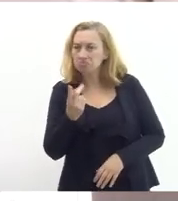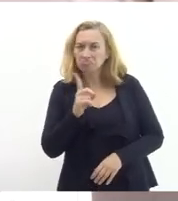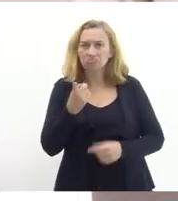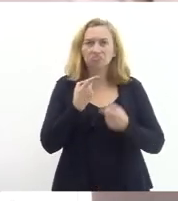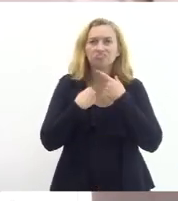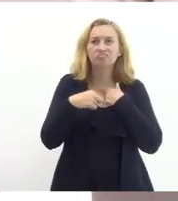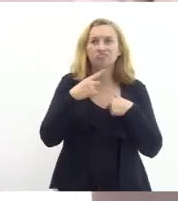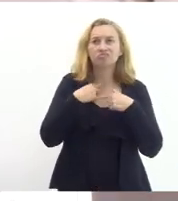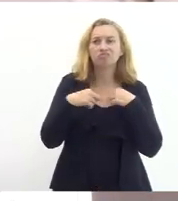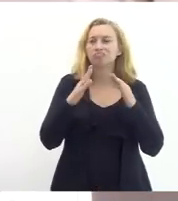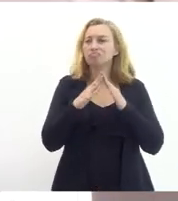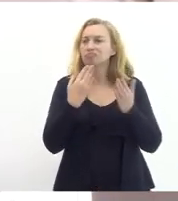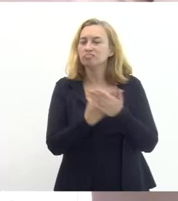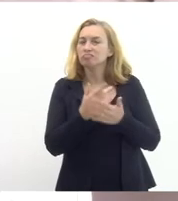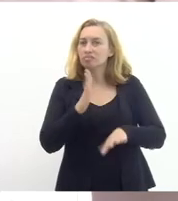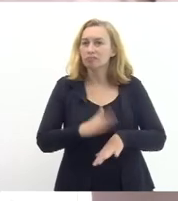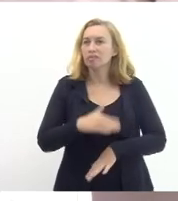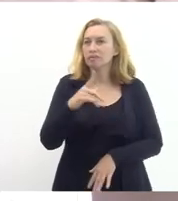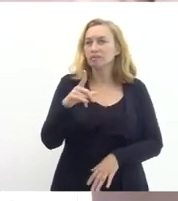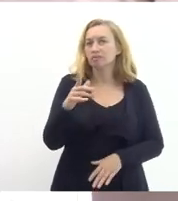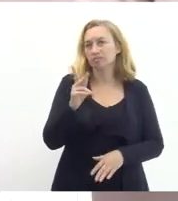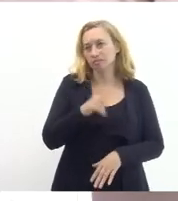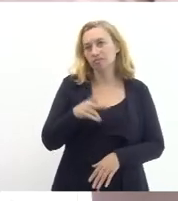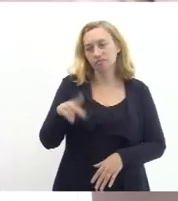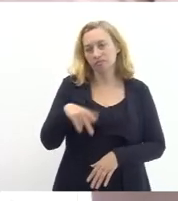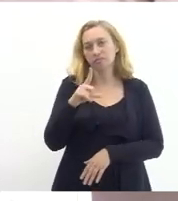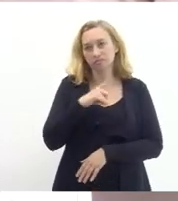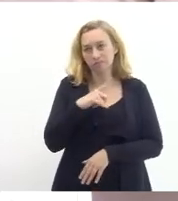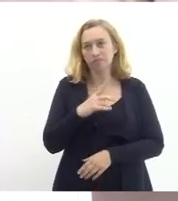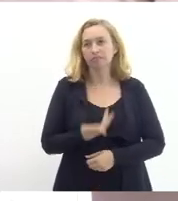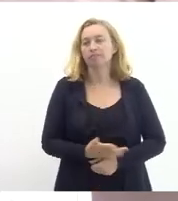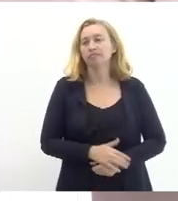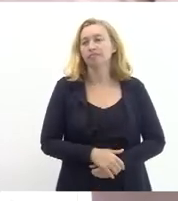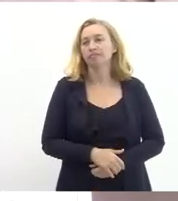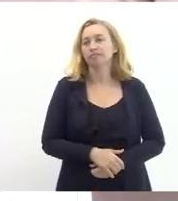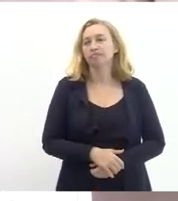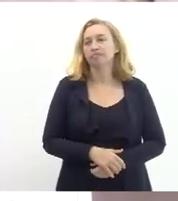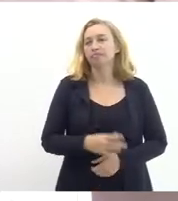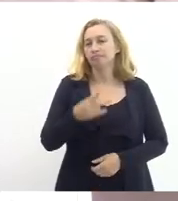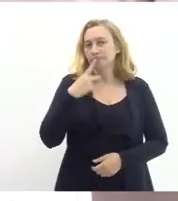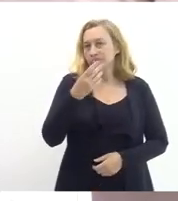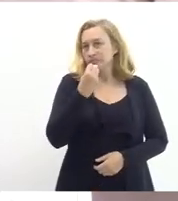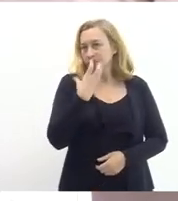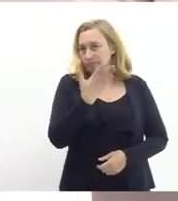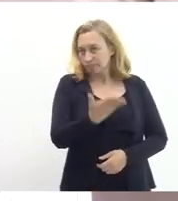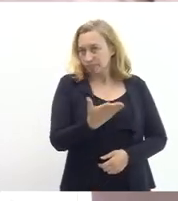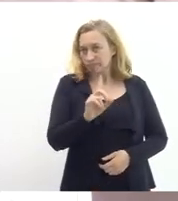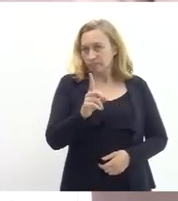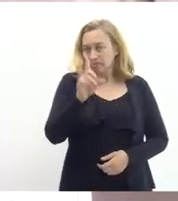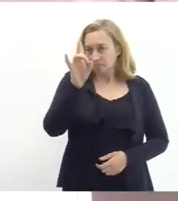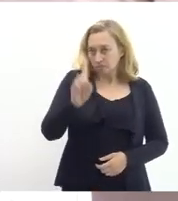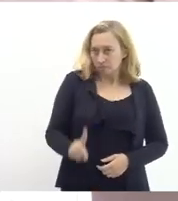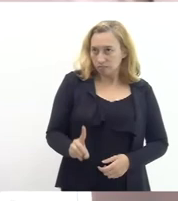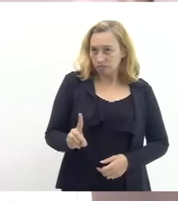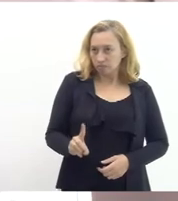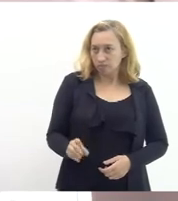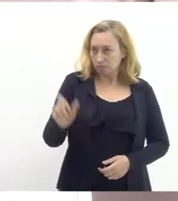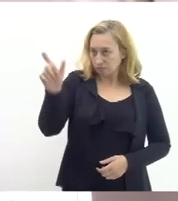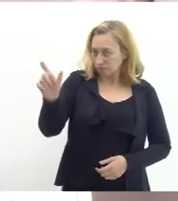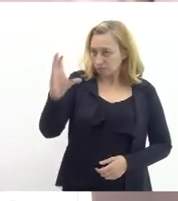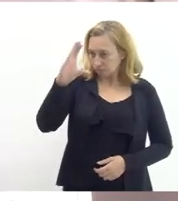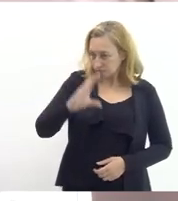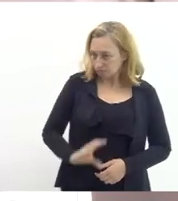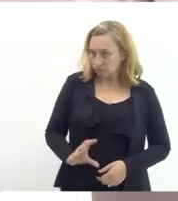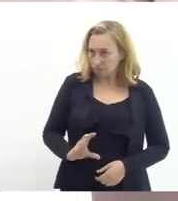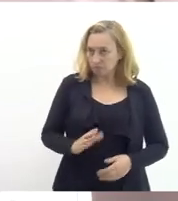escolas tenham mais professores né e foi muito bem colocado aqui que não é só o direito daquele cidadão que passou em um